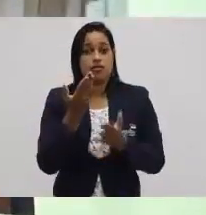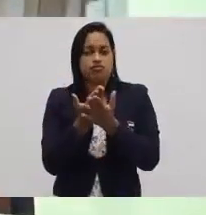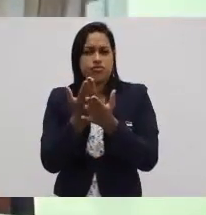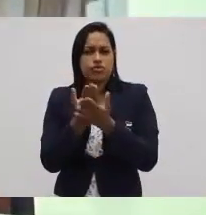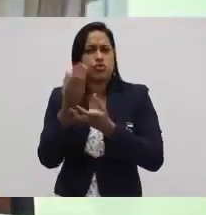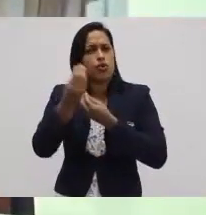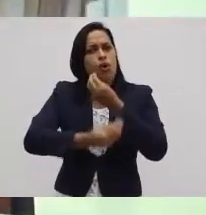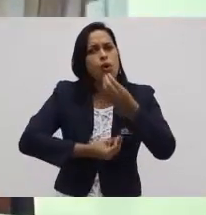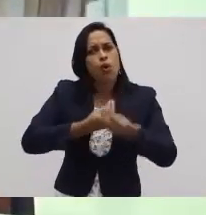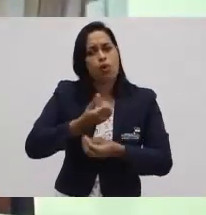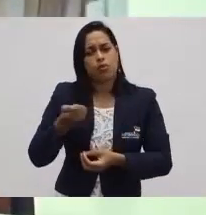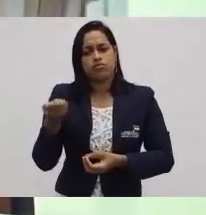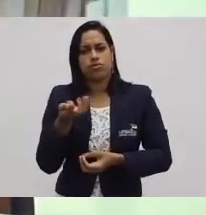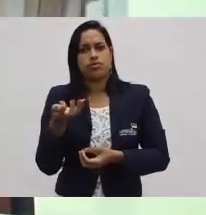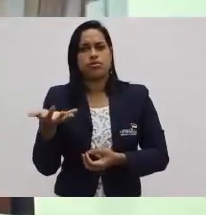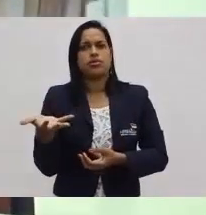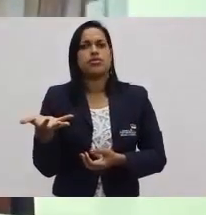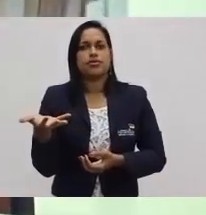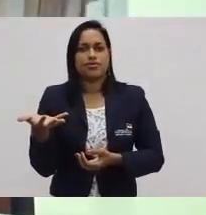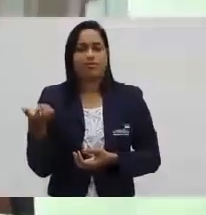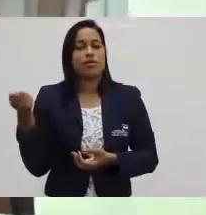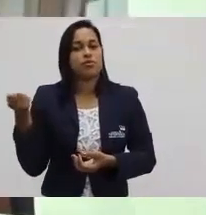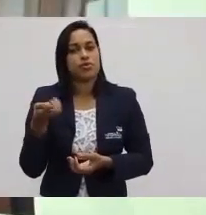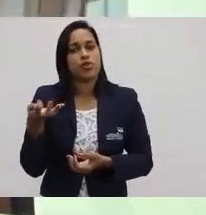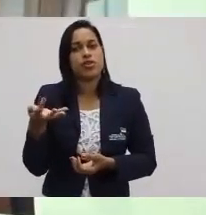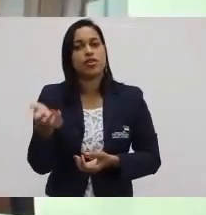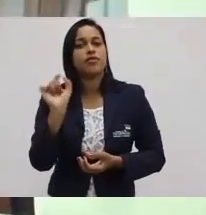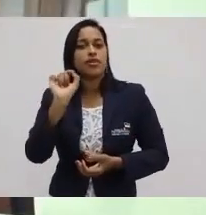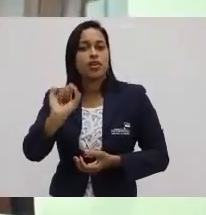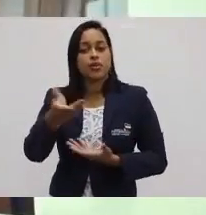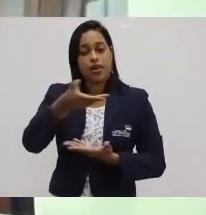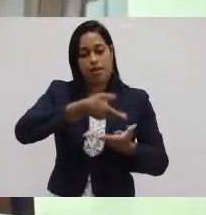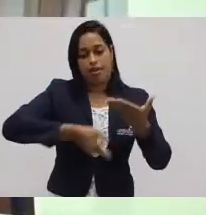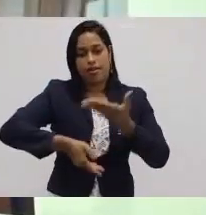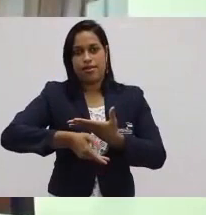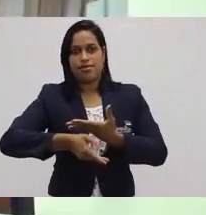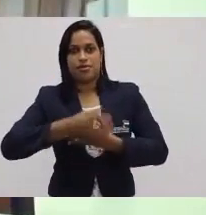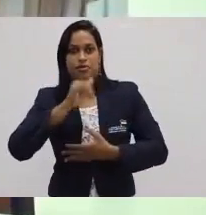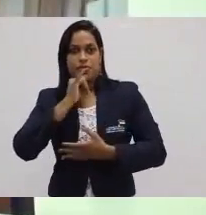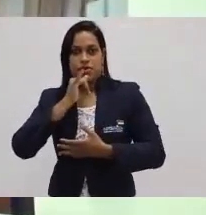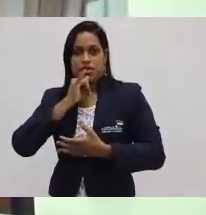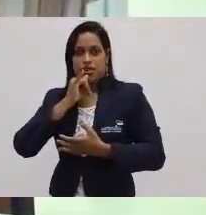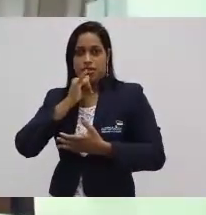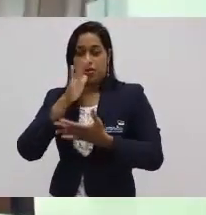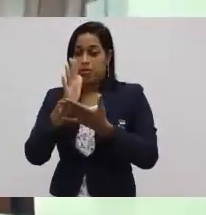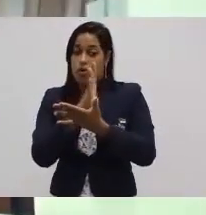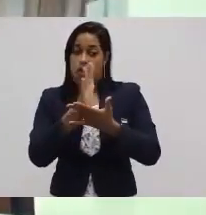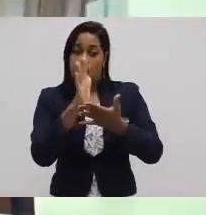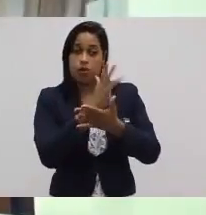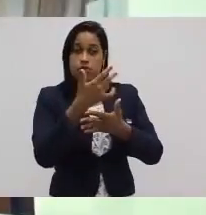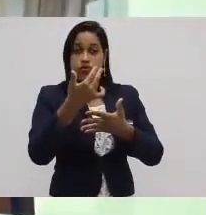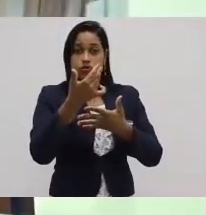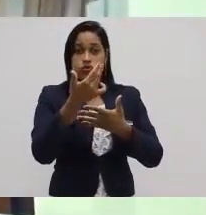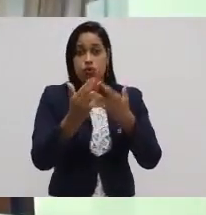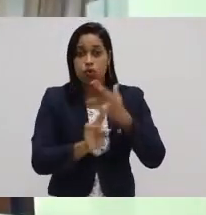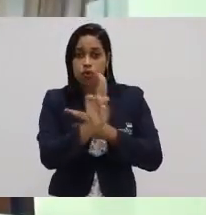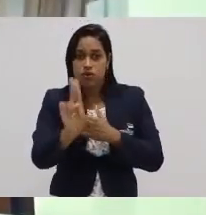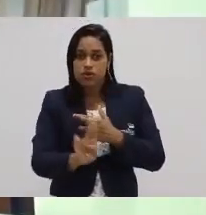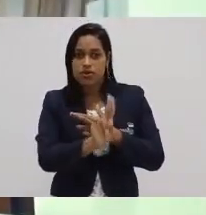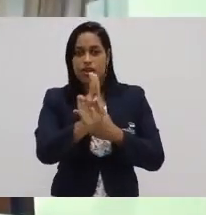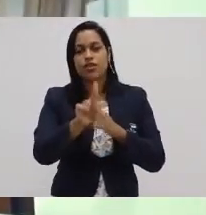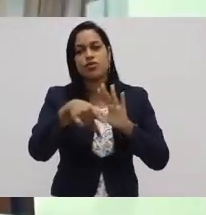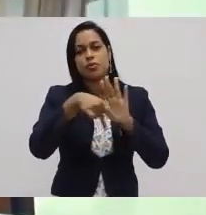empresa mais produtiva. Então, produtividade é a relação entre a produção e os fatores de produção utilizados.